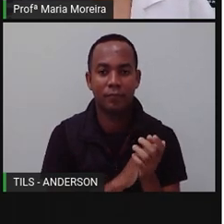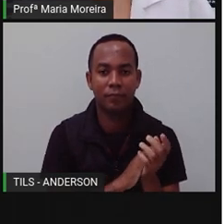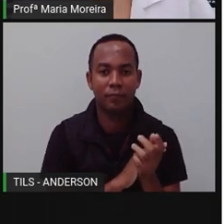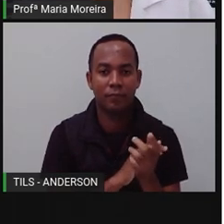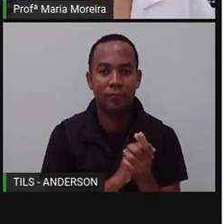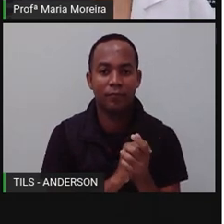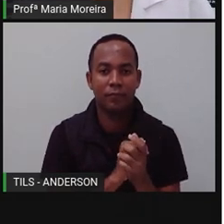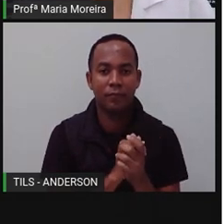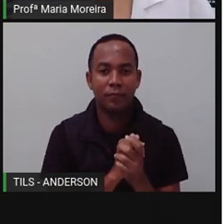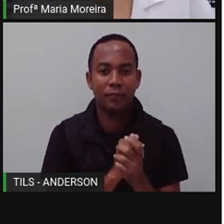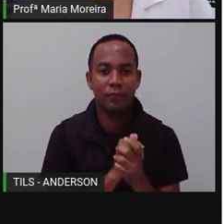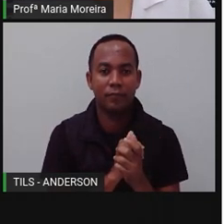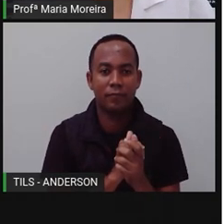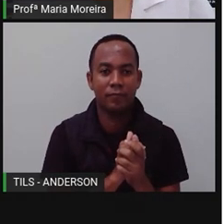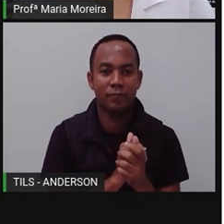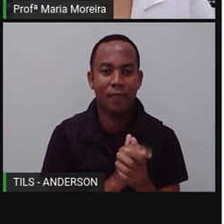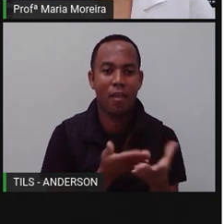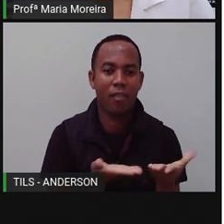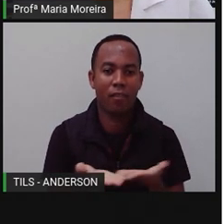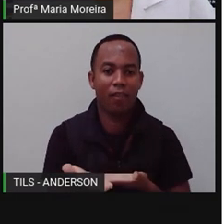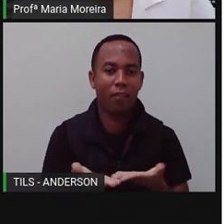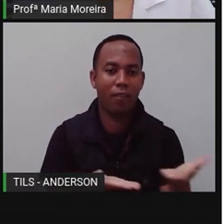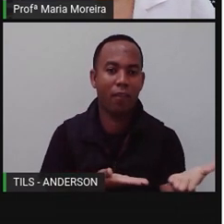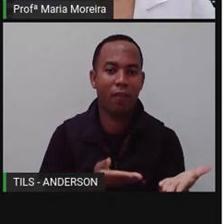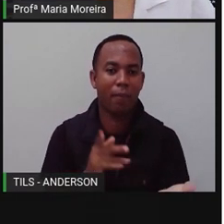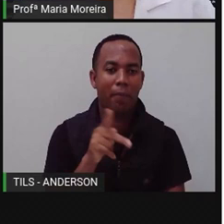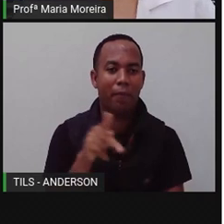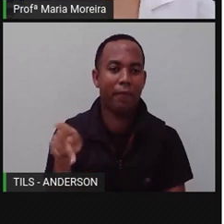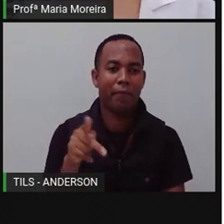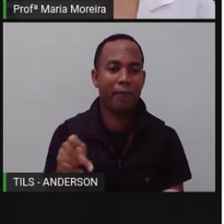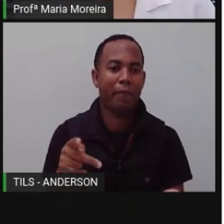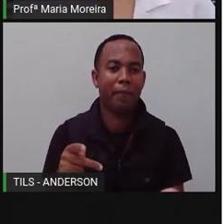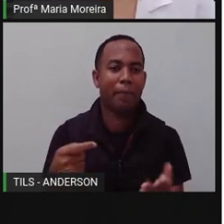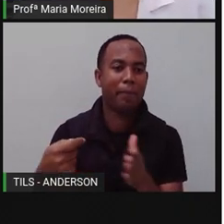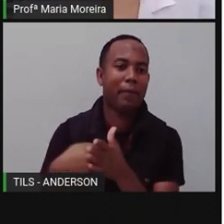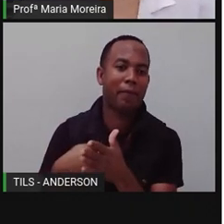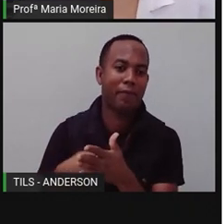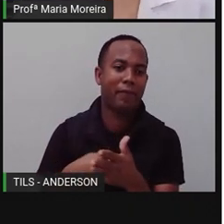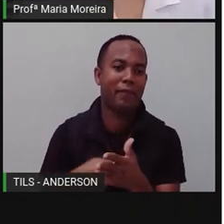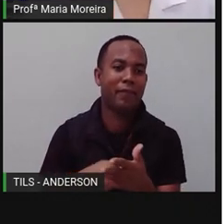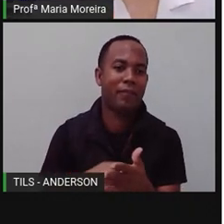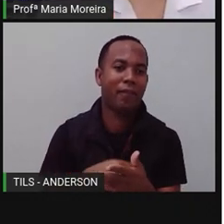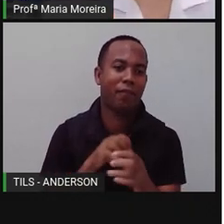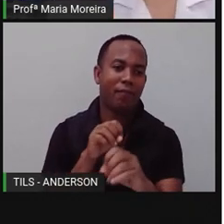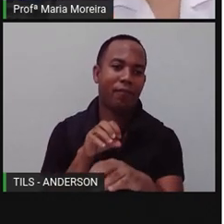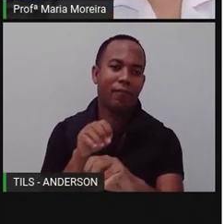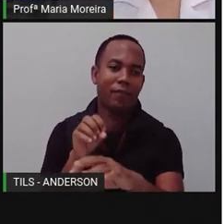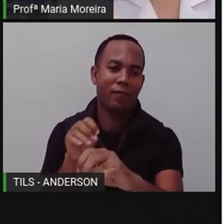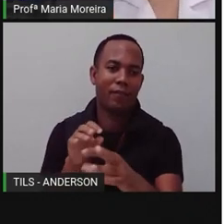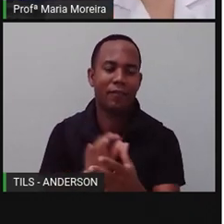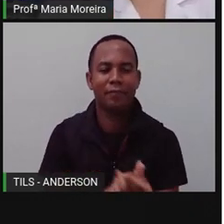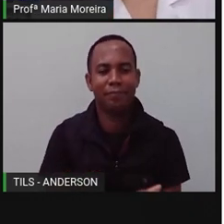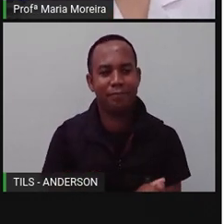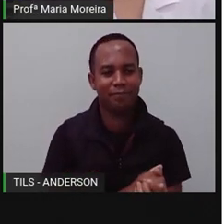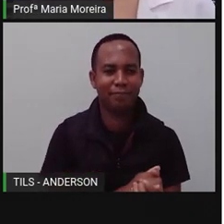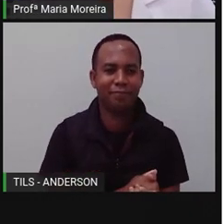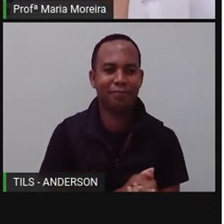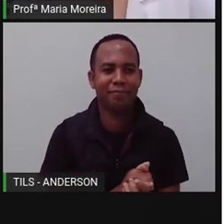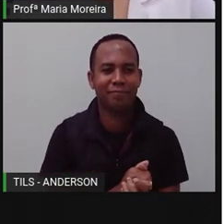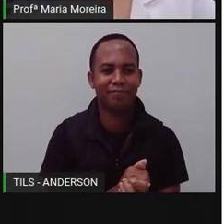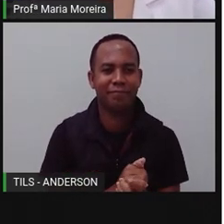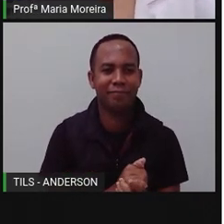Vamos lá. Aqui também é interação, viu? É aula... E aula de Libras ao mesmo tempo. Anderson tá me ensinando, Eu sou uma boa aluna aplicada.